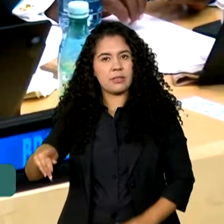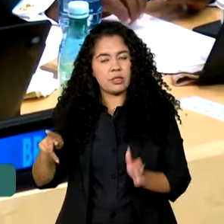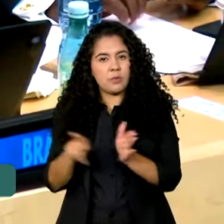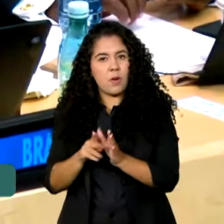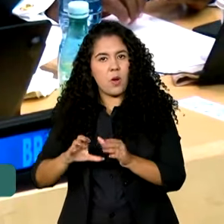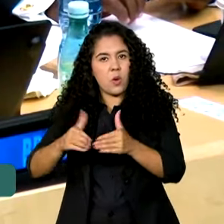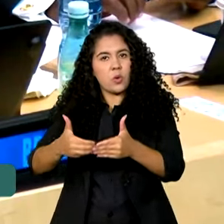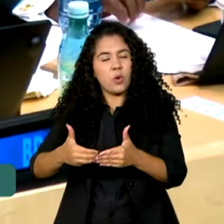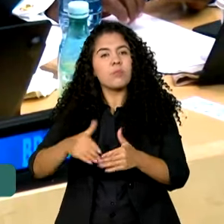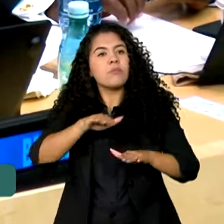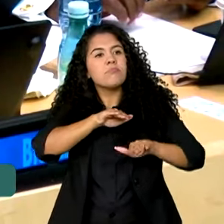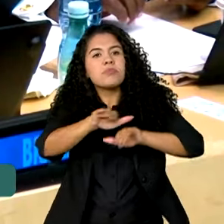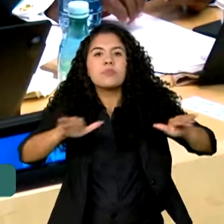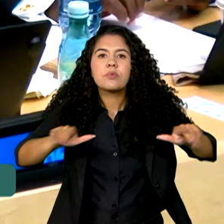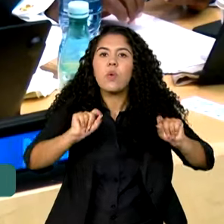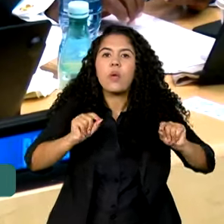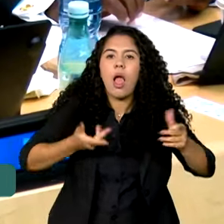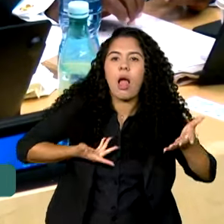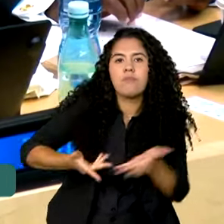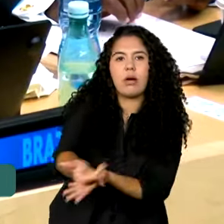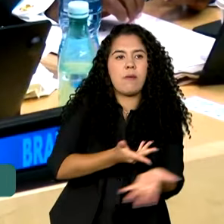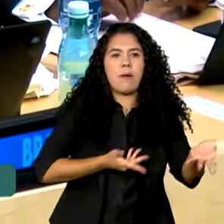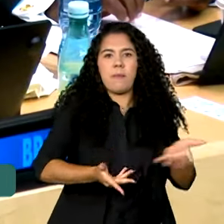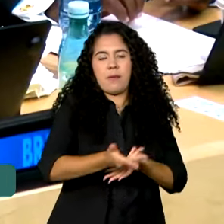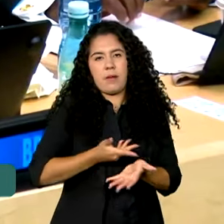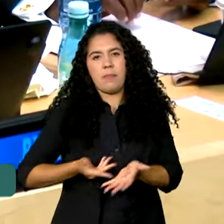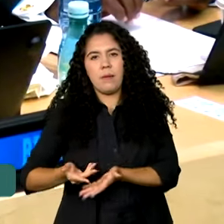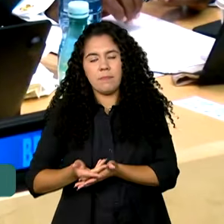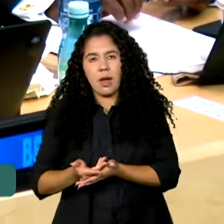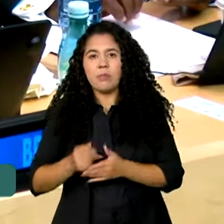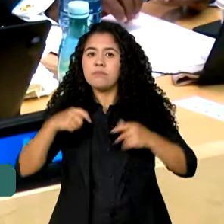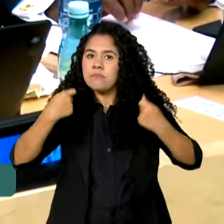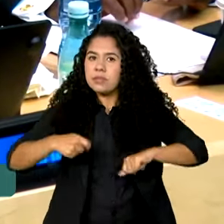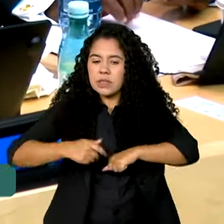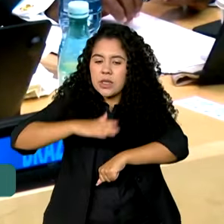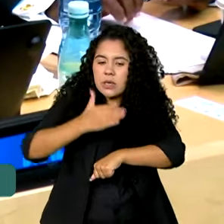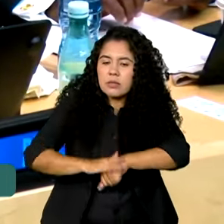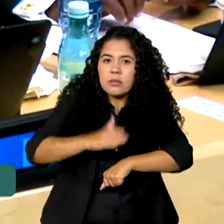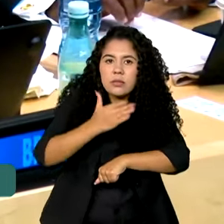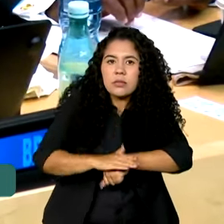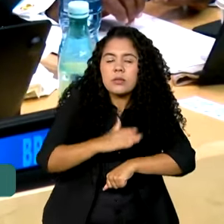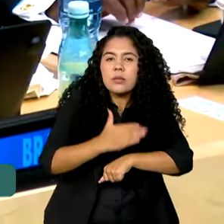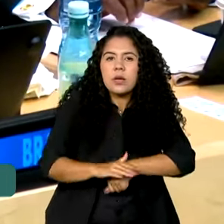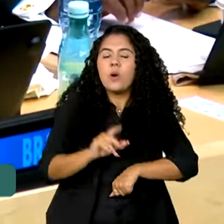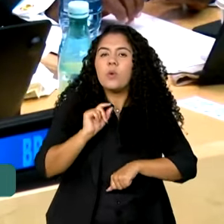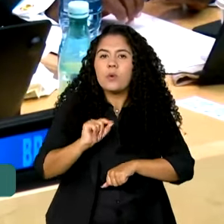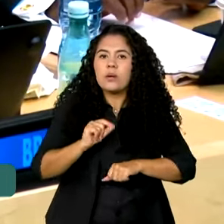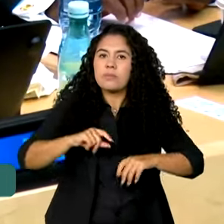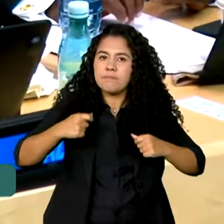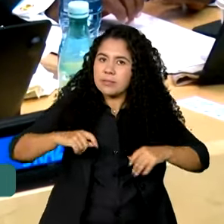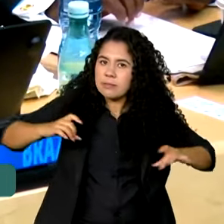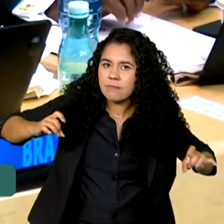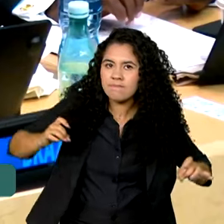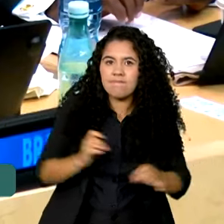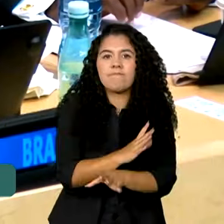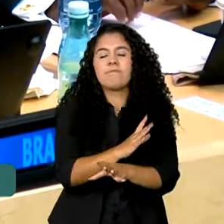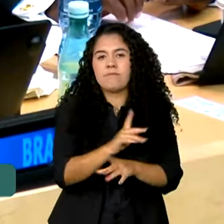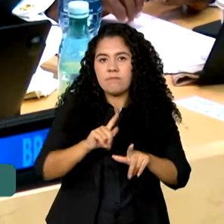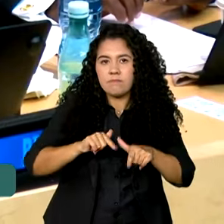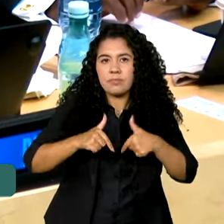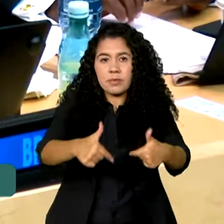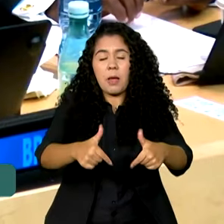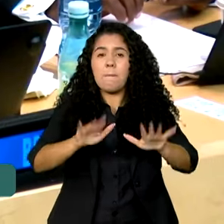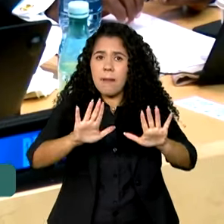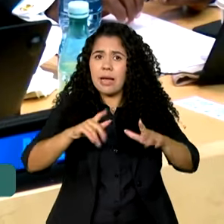cooperação. Criticar sem agir é um exercício estéreo que termina em desalento. Mas